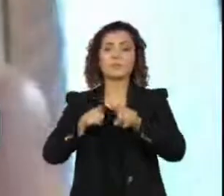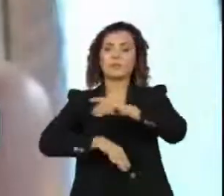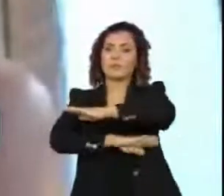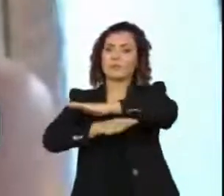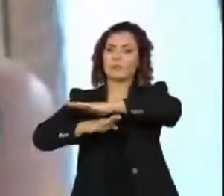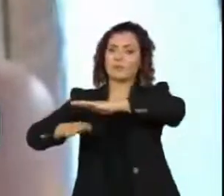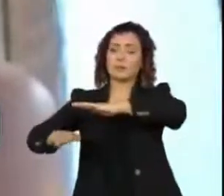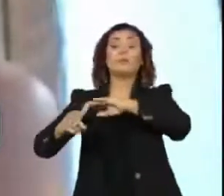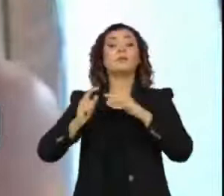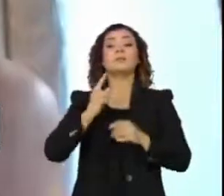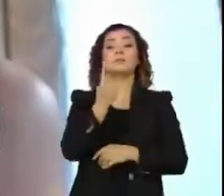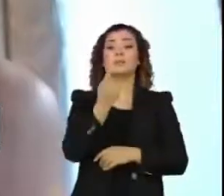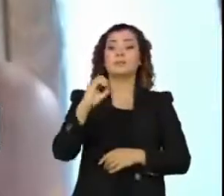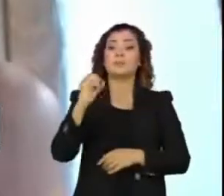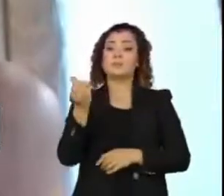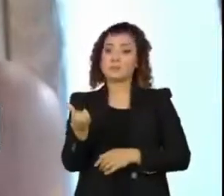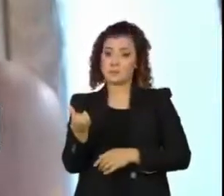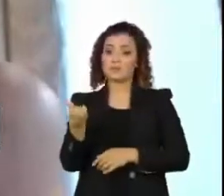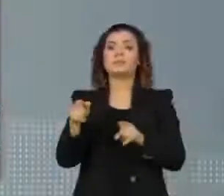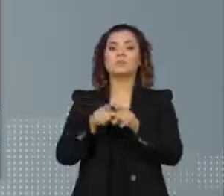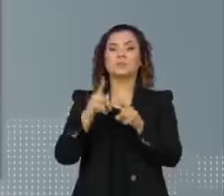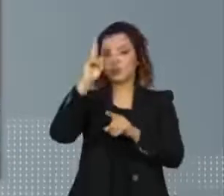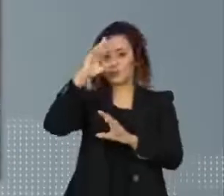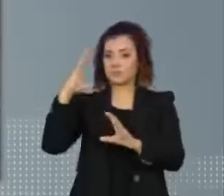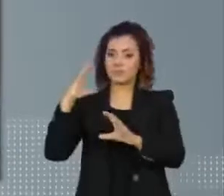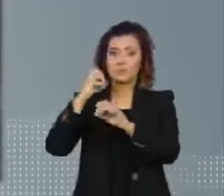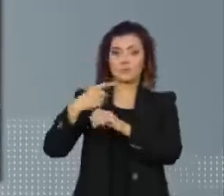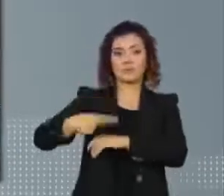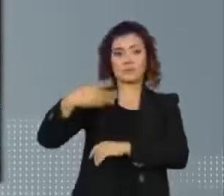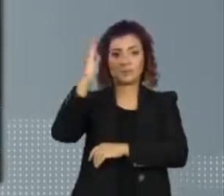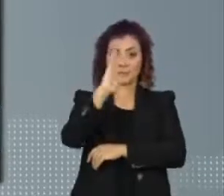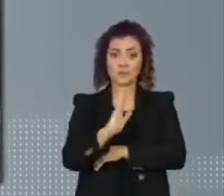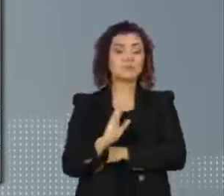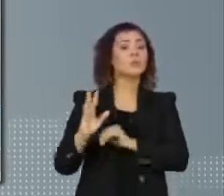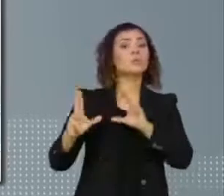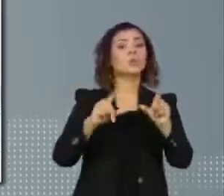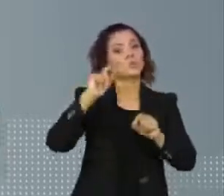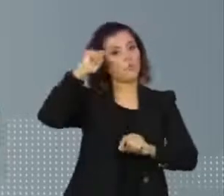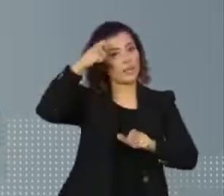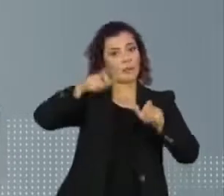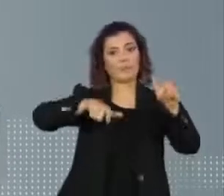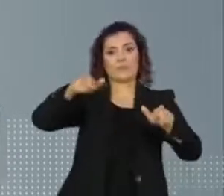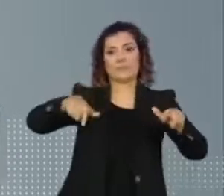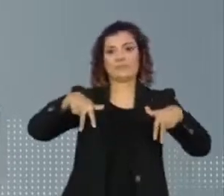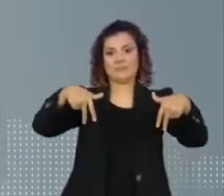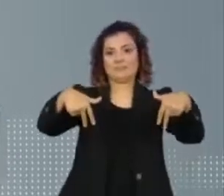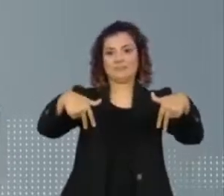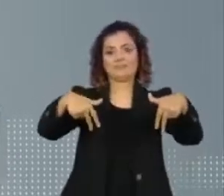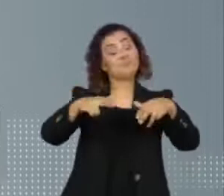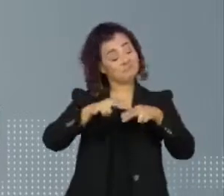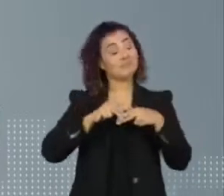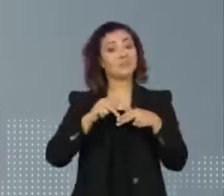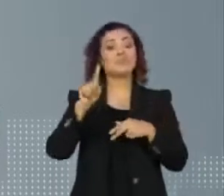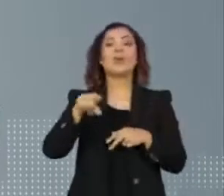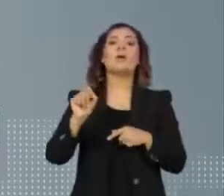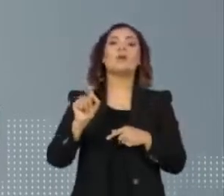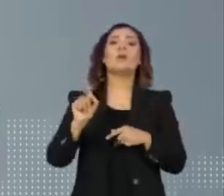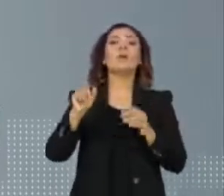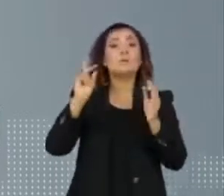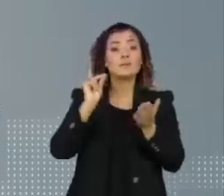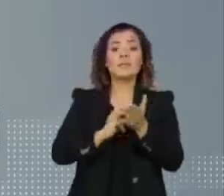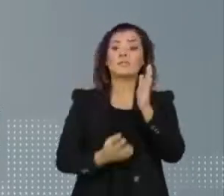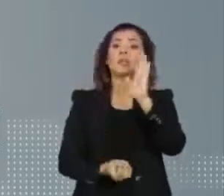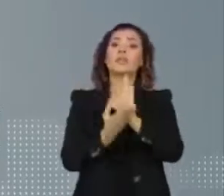106 personagens da historiografia brasileira, todos negros. Então, se trata de criar uma